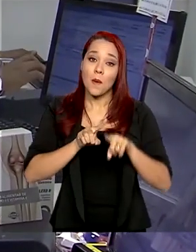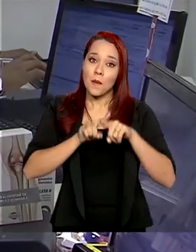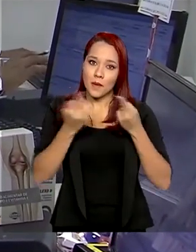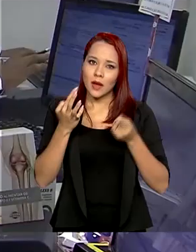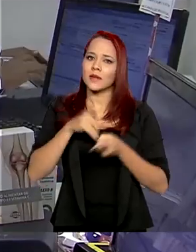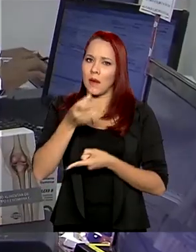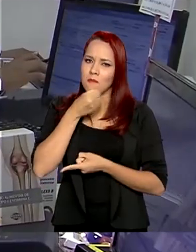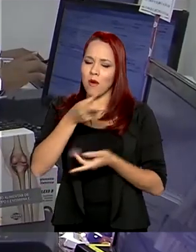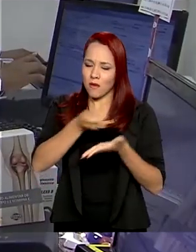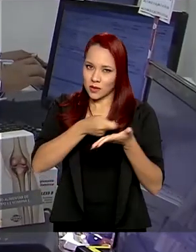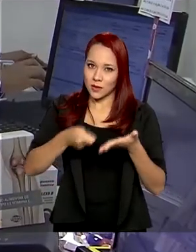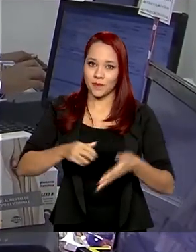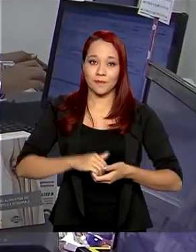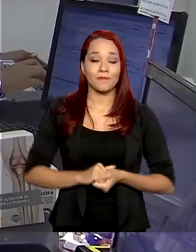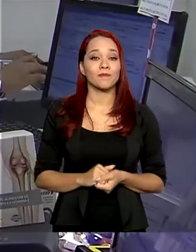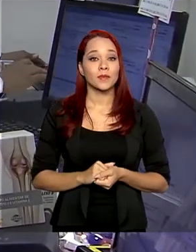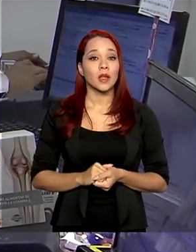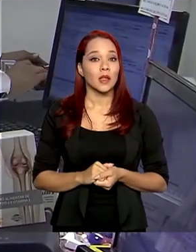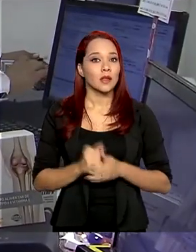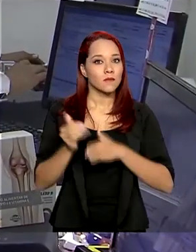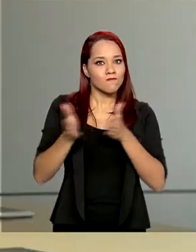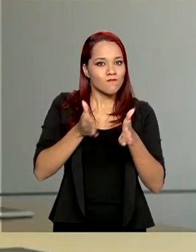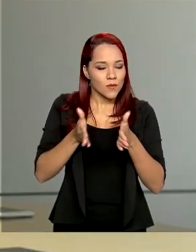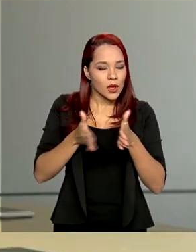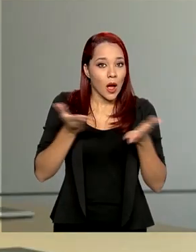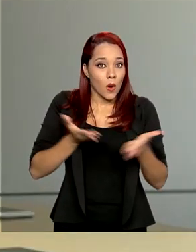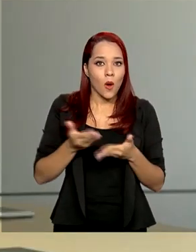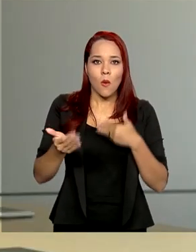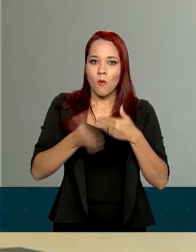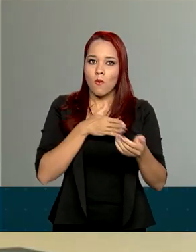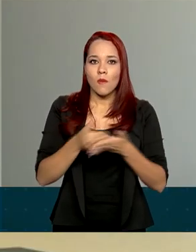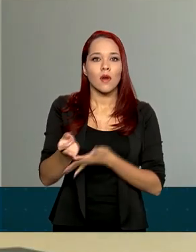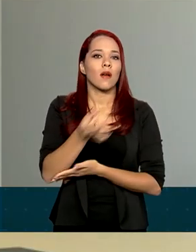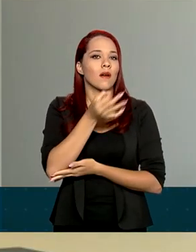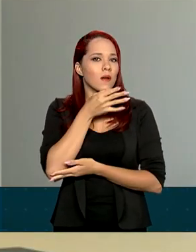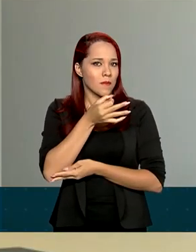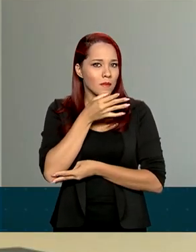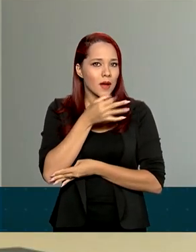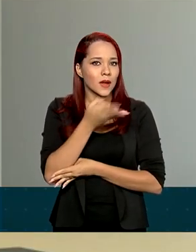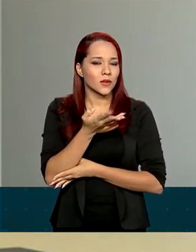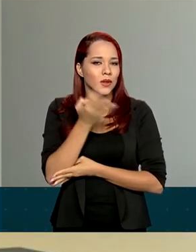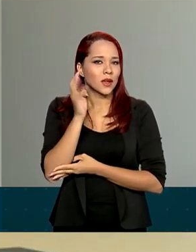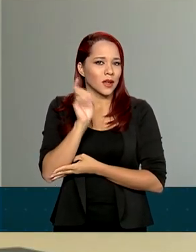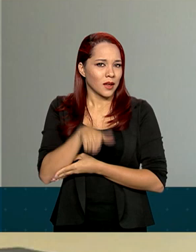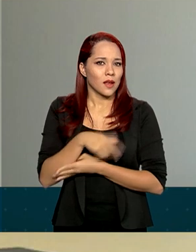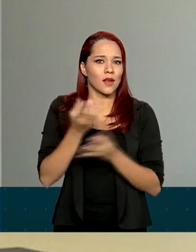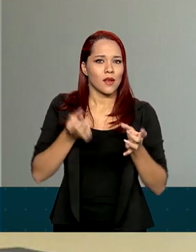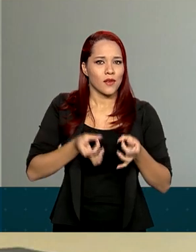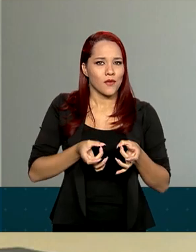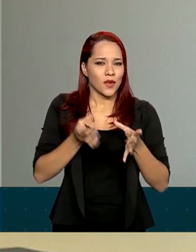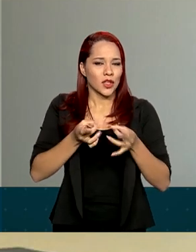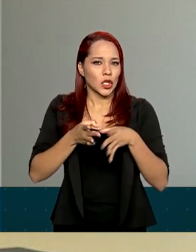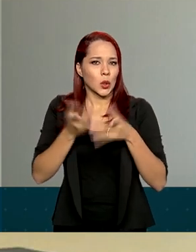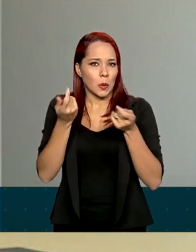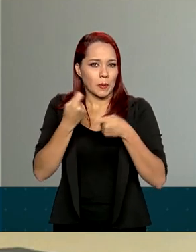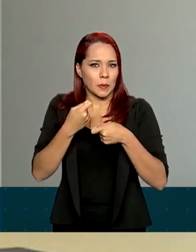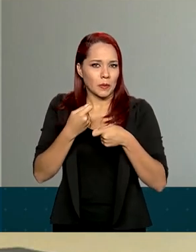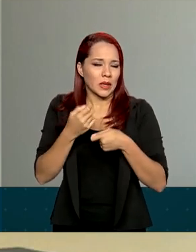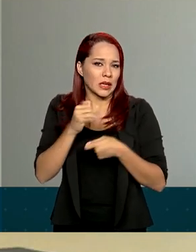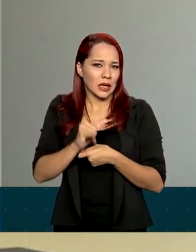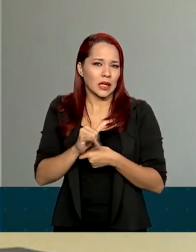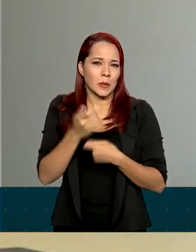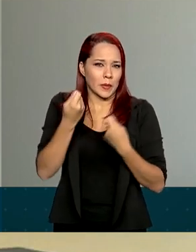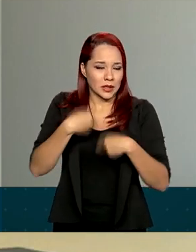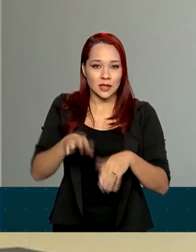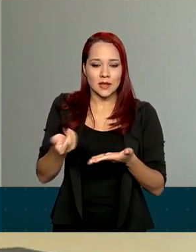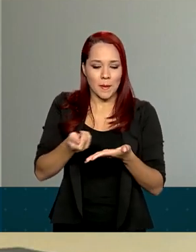recomendada. Nesse momento, qualquer medicamento de venda sem prescrição, ela